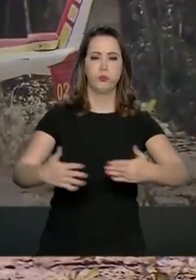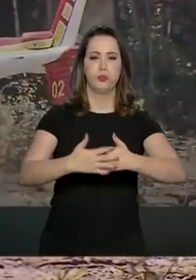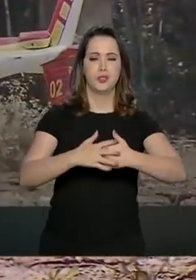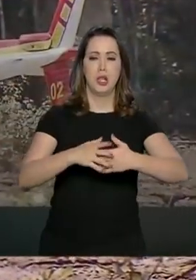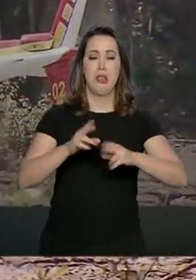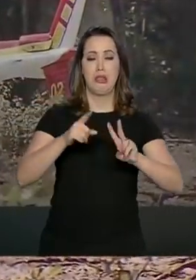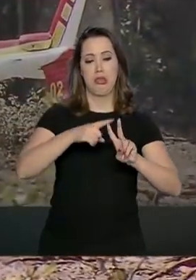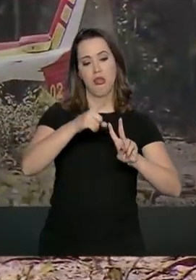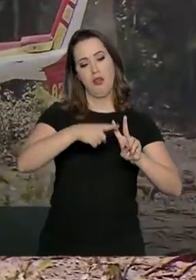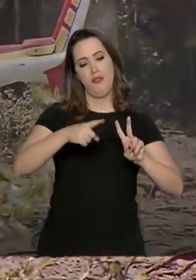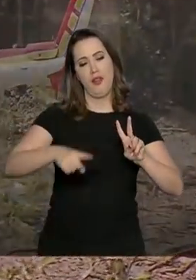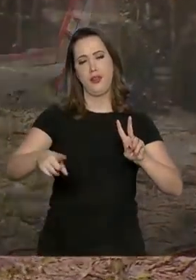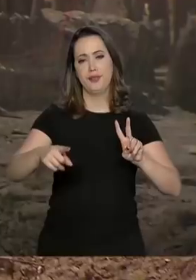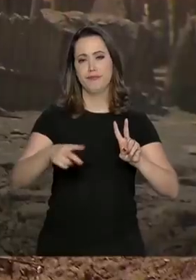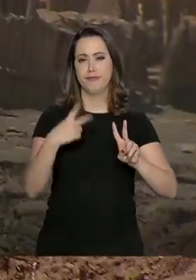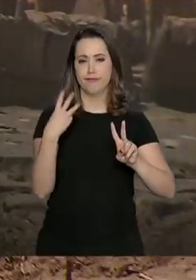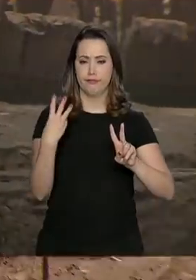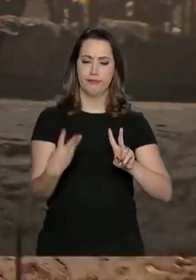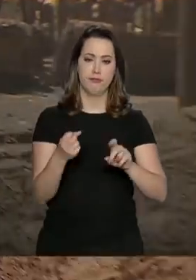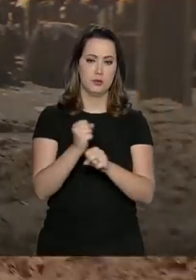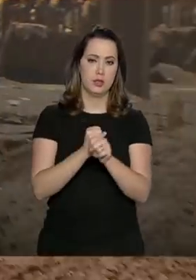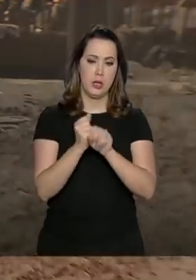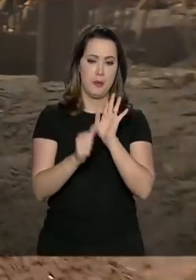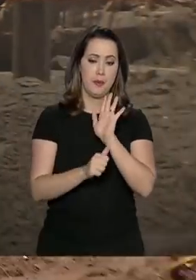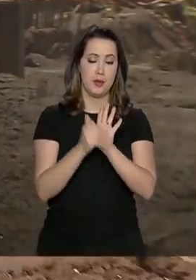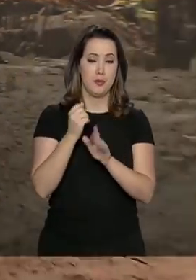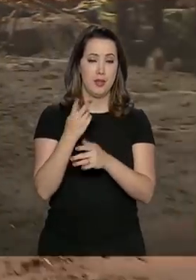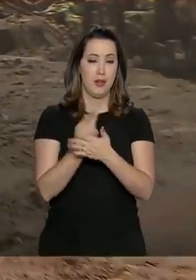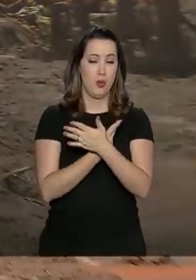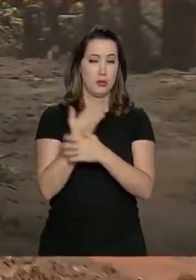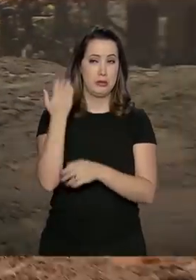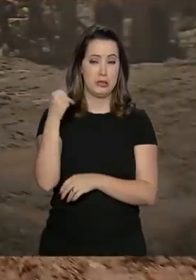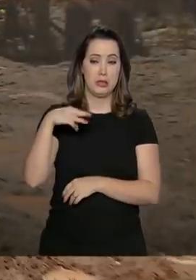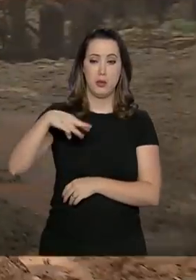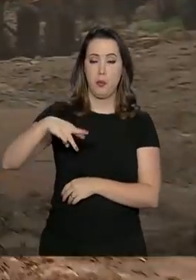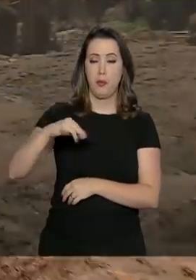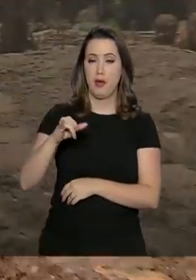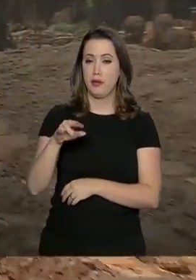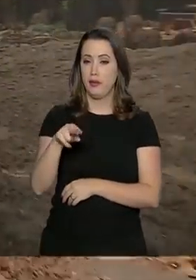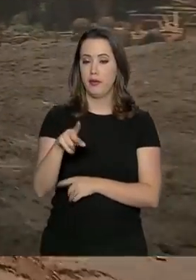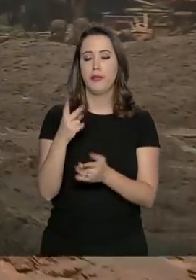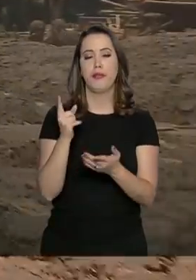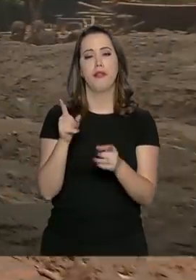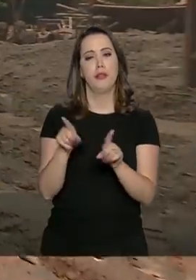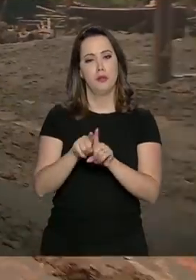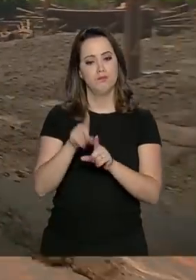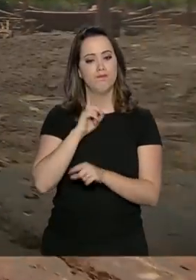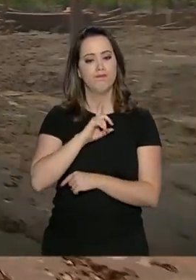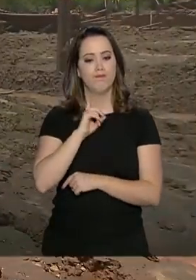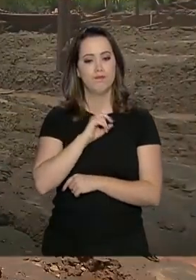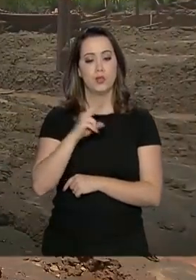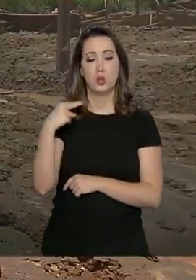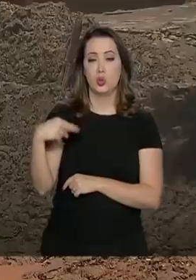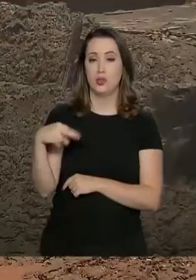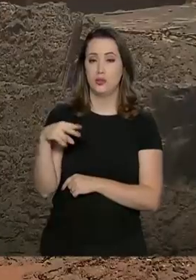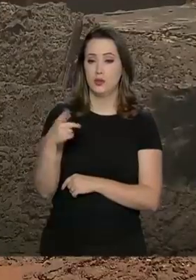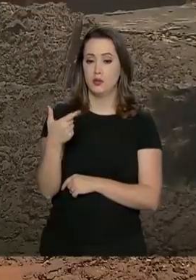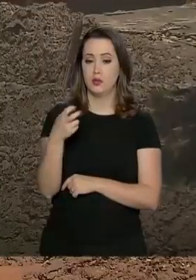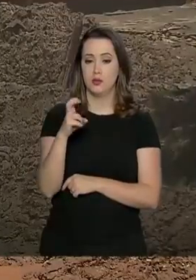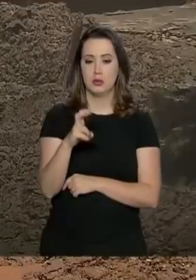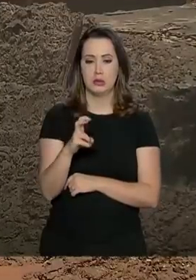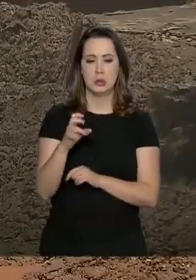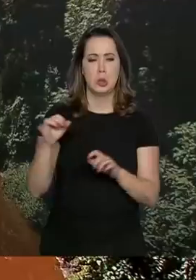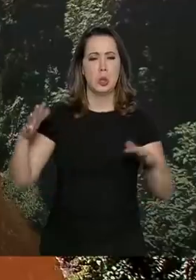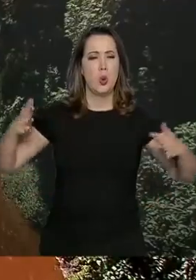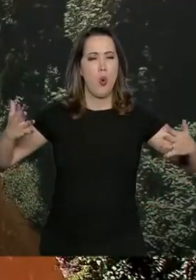empresa Vale em três anos. A primeira tragédia foi em Mariana, também em Minas, em novembro de 2015. A